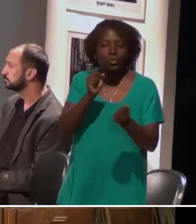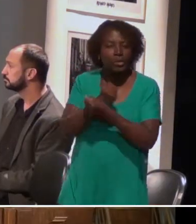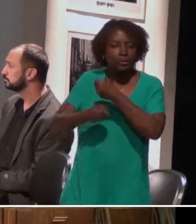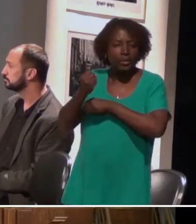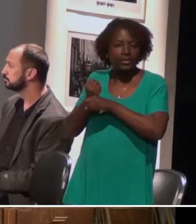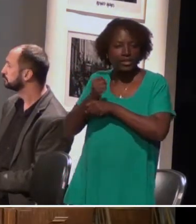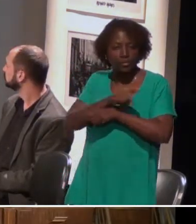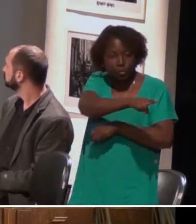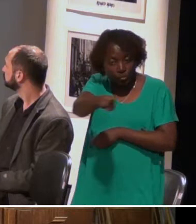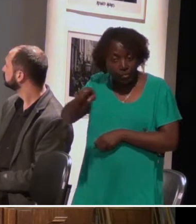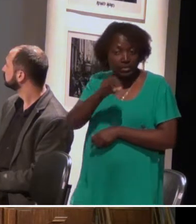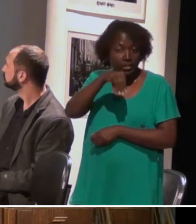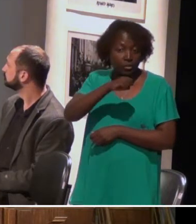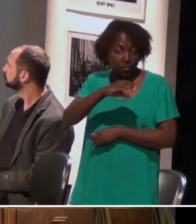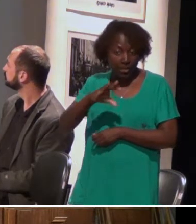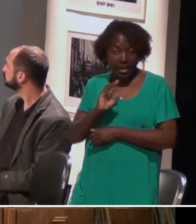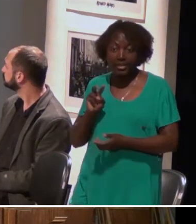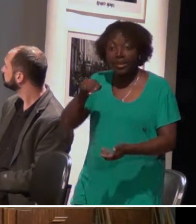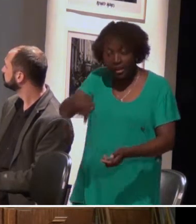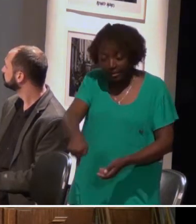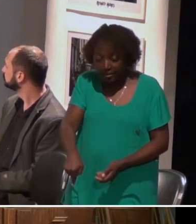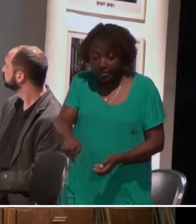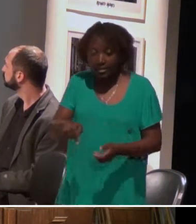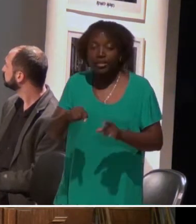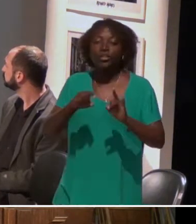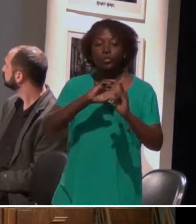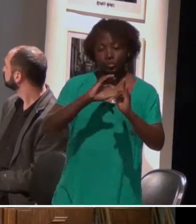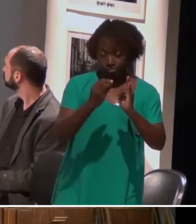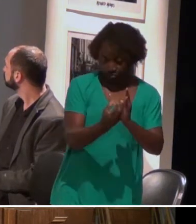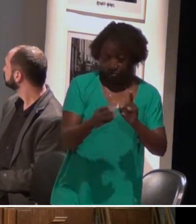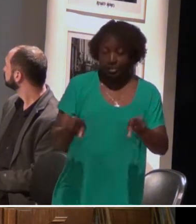passado, e também esteve aqui ano passado no COINES.